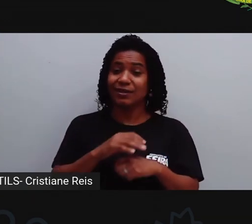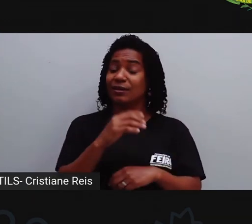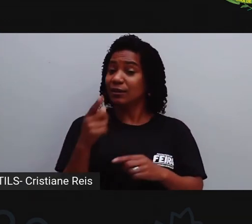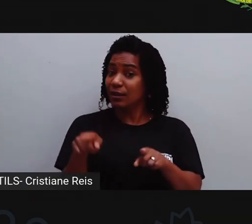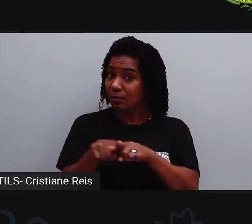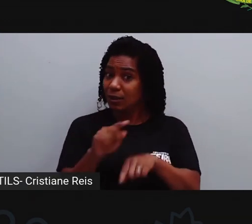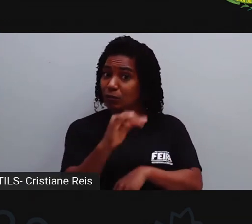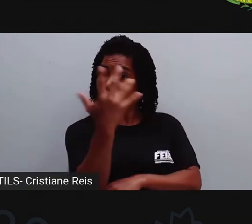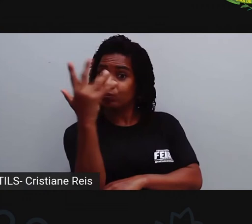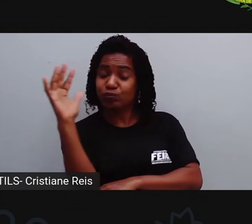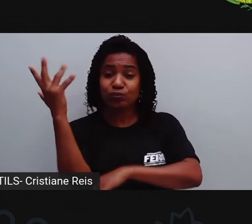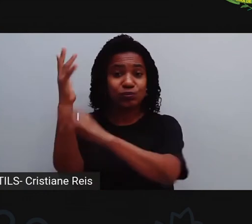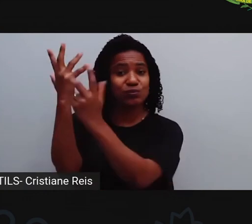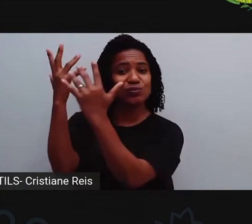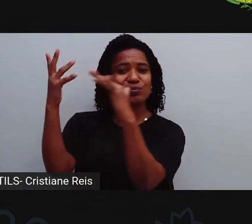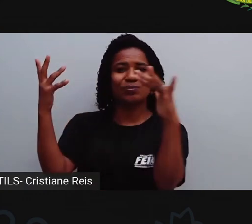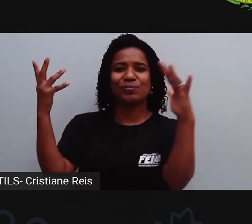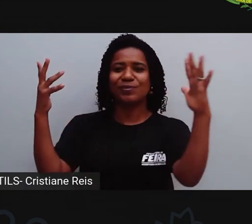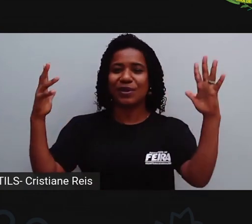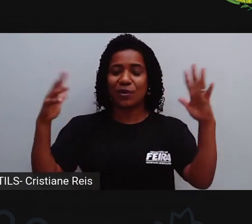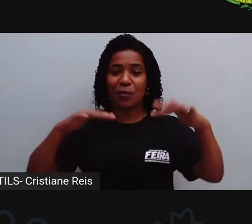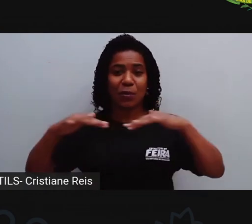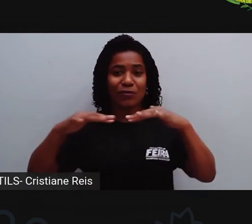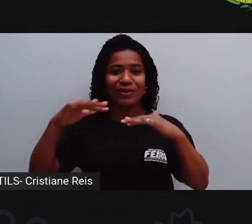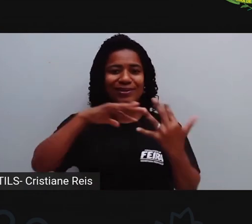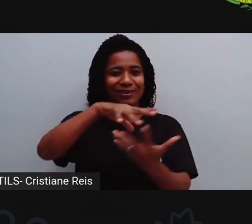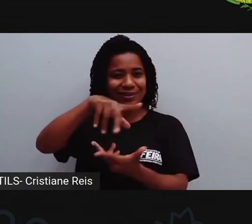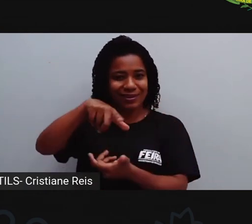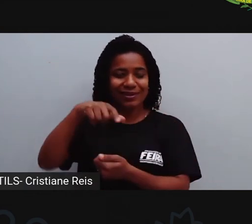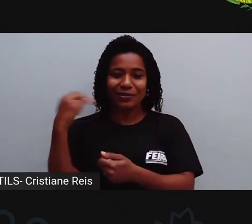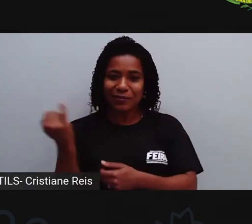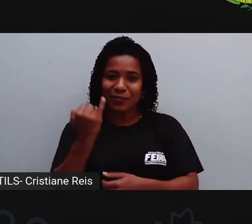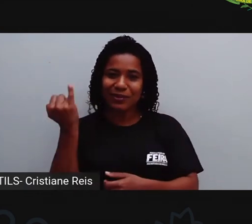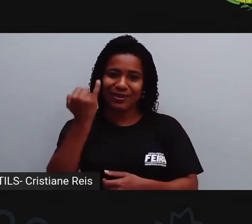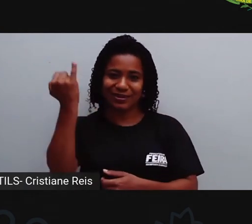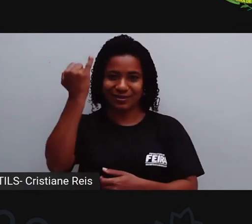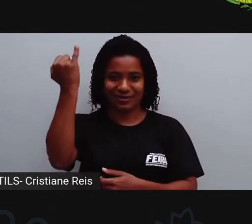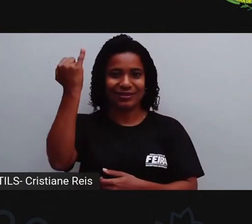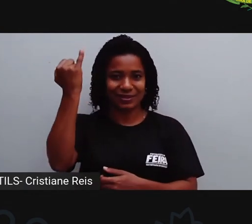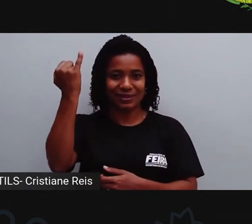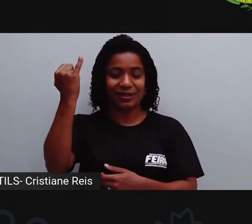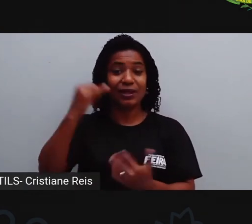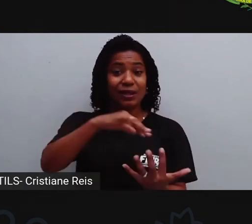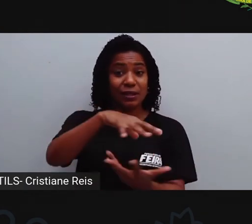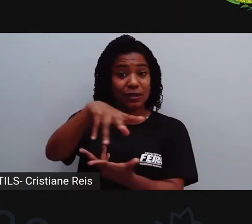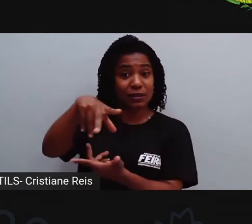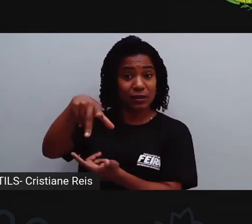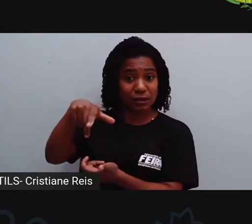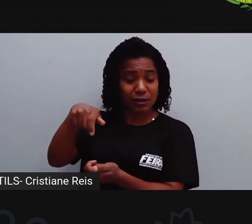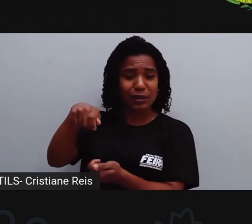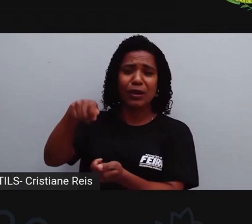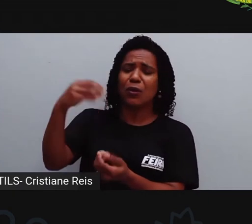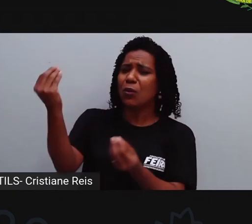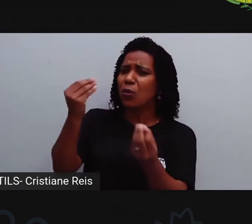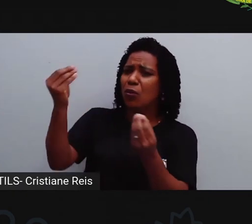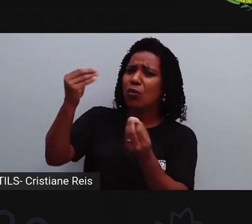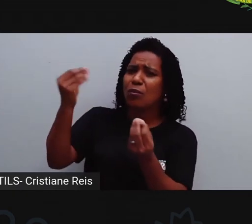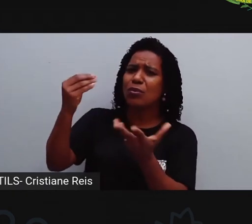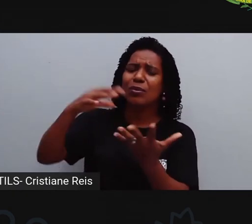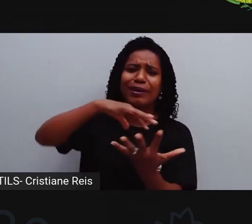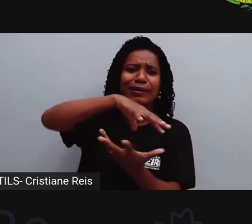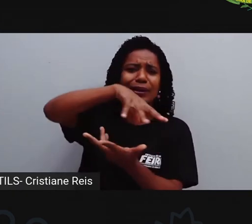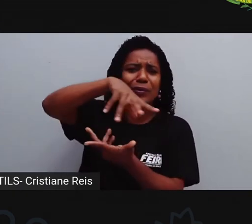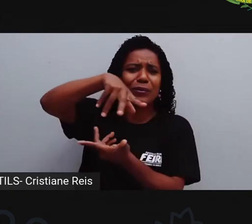vida aqui na Terra. Esses movimentos, eles influenciam a nossa vida aqui na Terra. O que aconteceria se a Terra